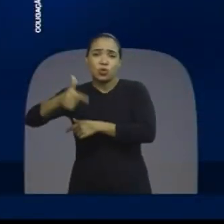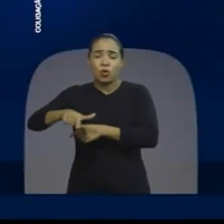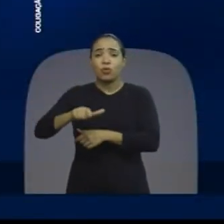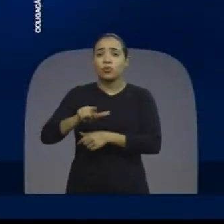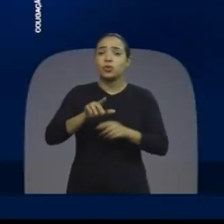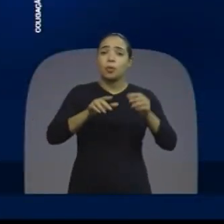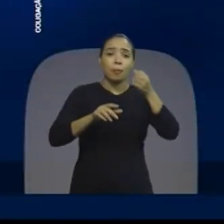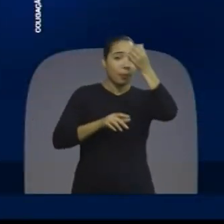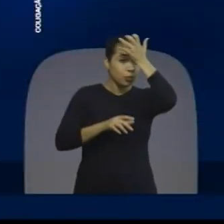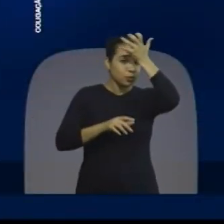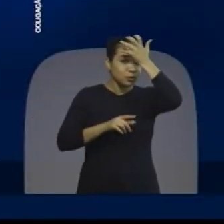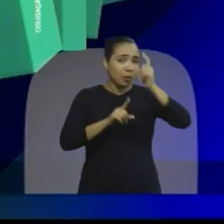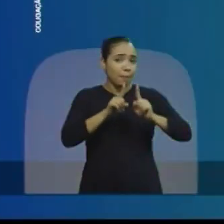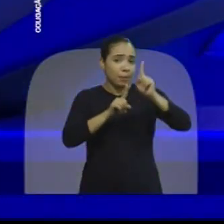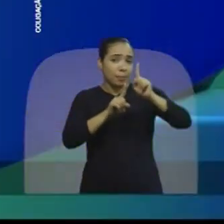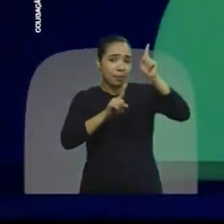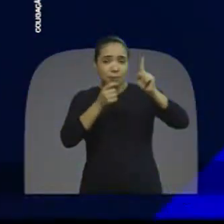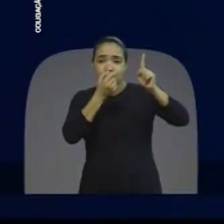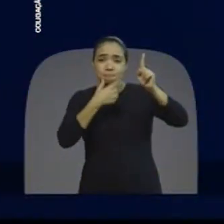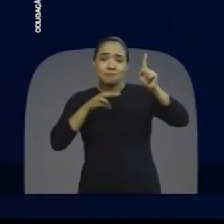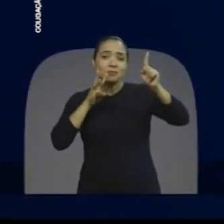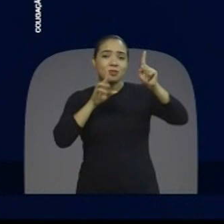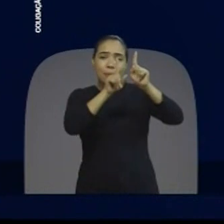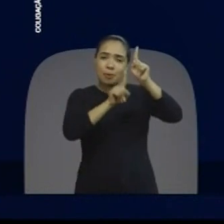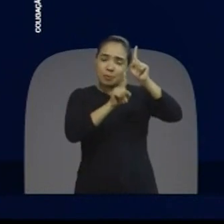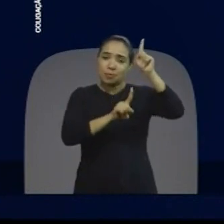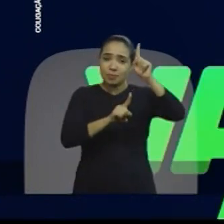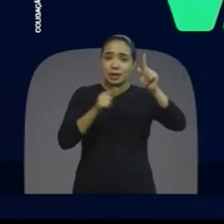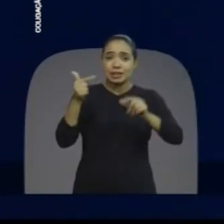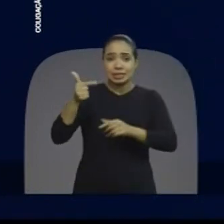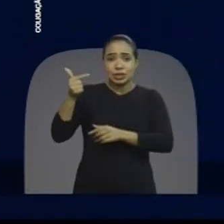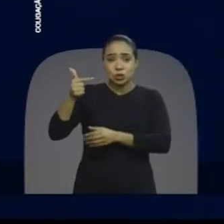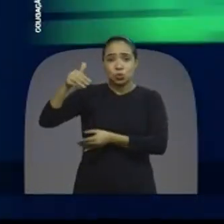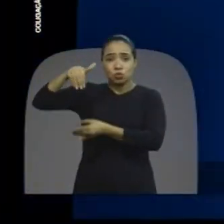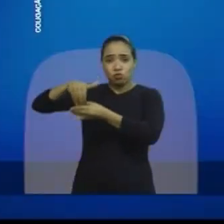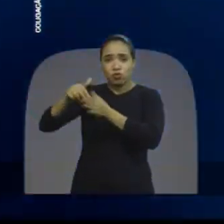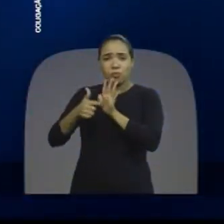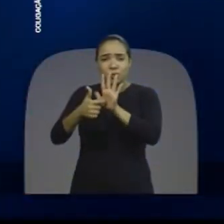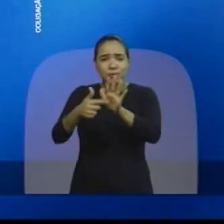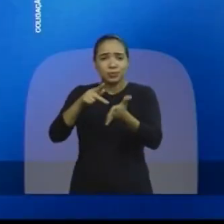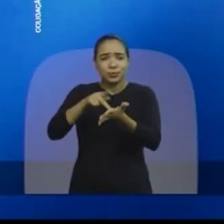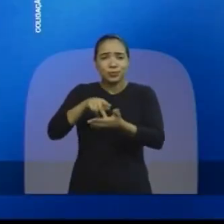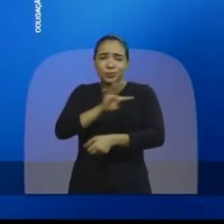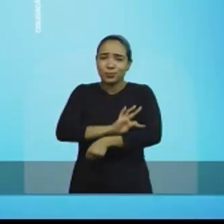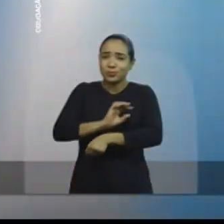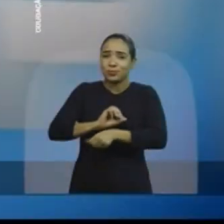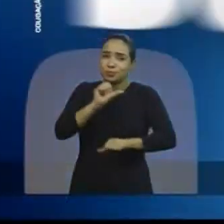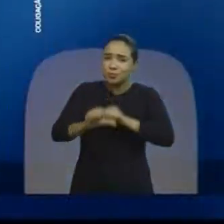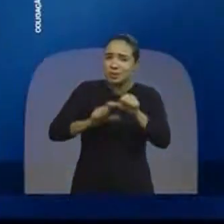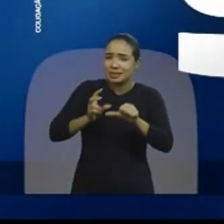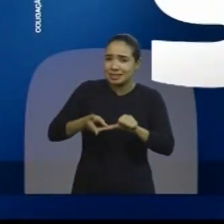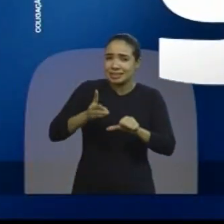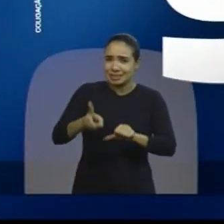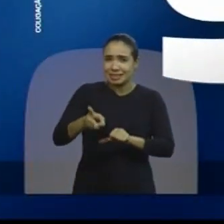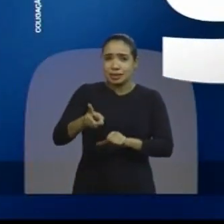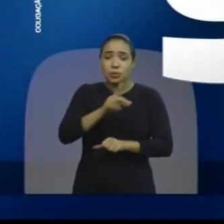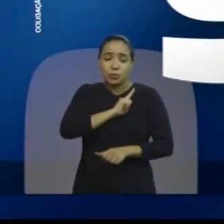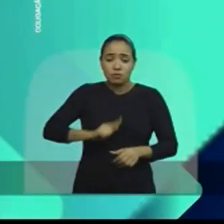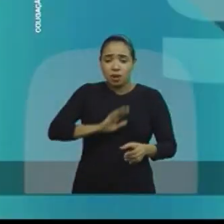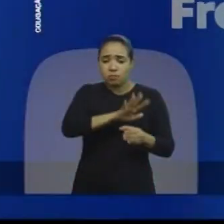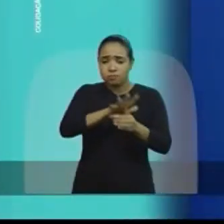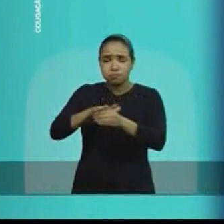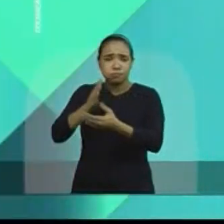Vanderlei começa a cair. No segundo turno vai aparecer a verdade e o Tocantins vai mudar para sempre. Chega de governo